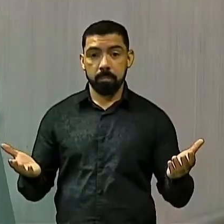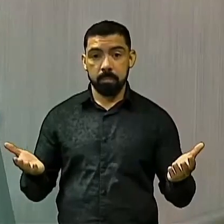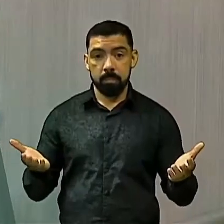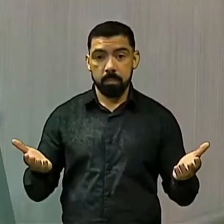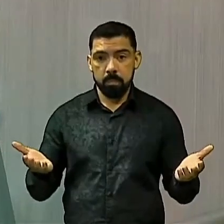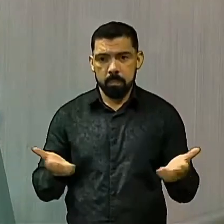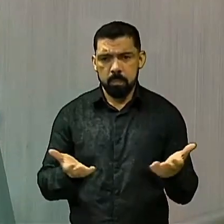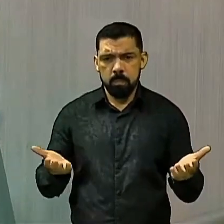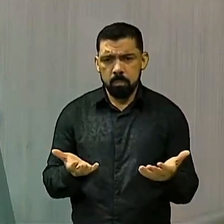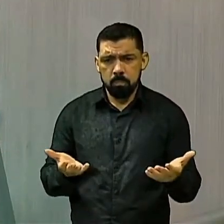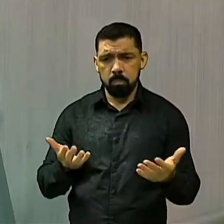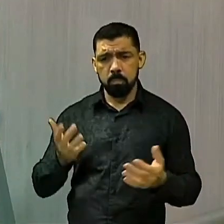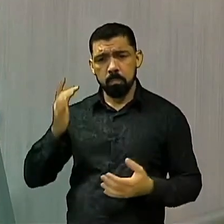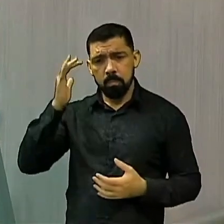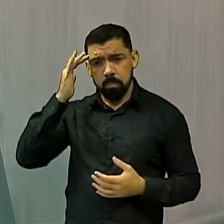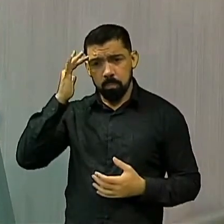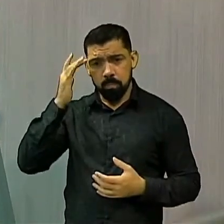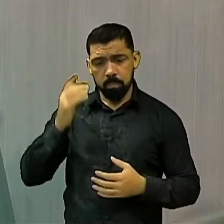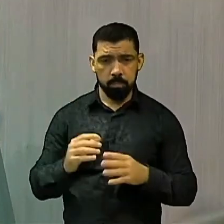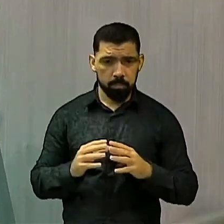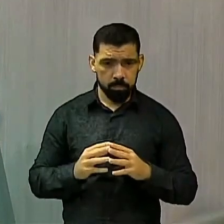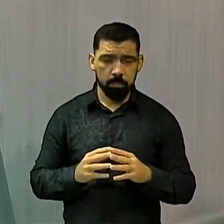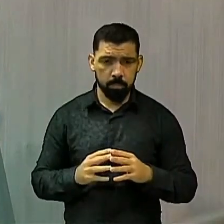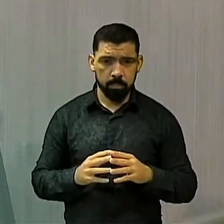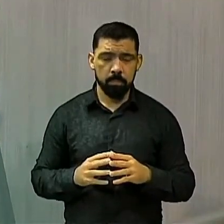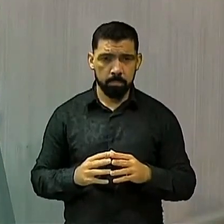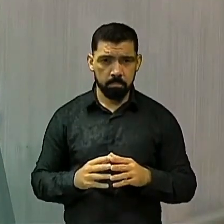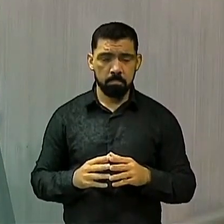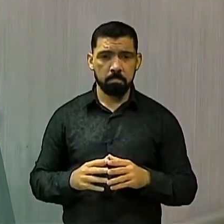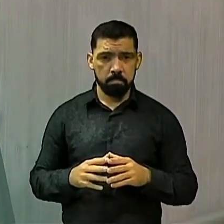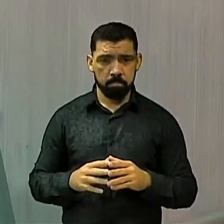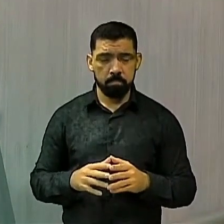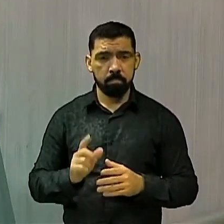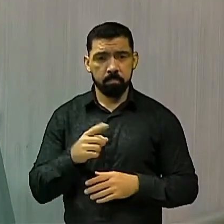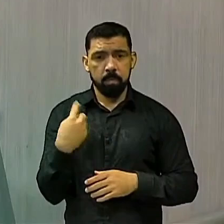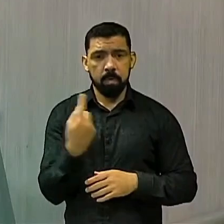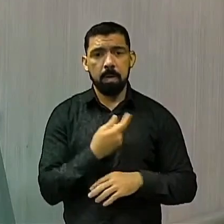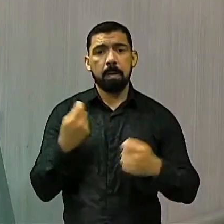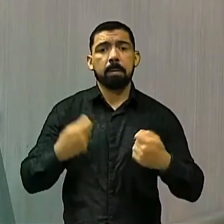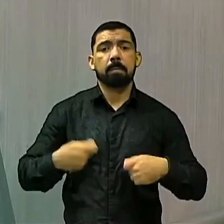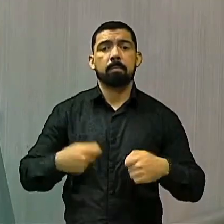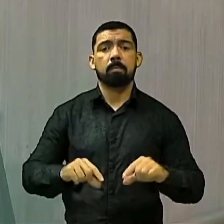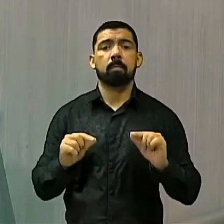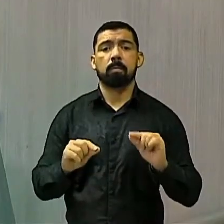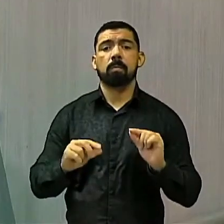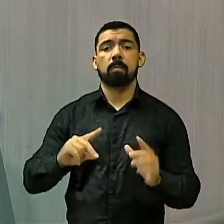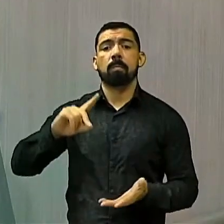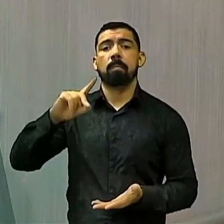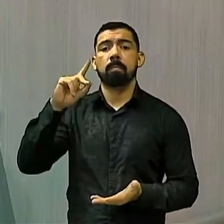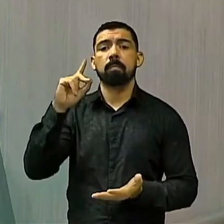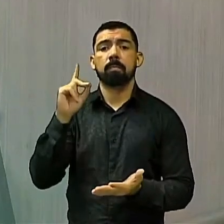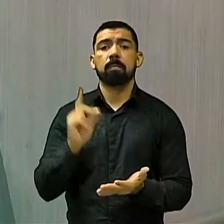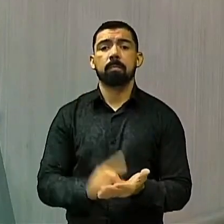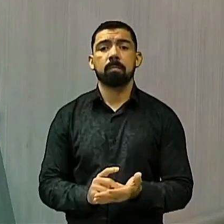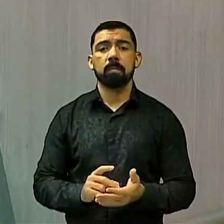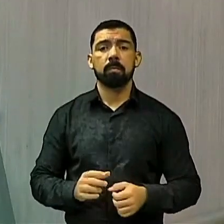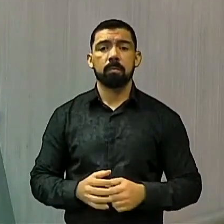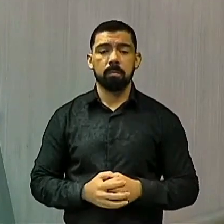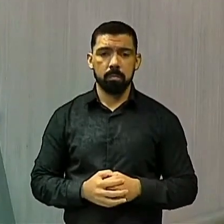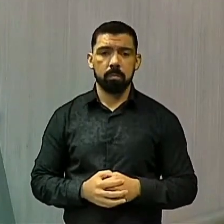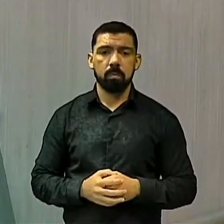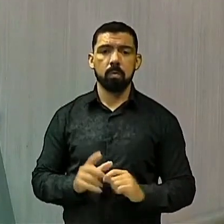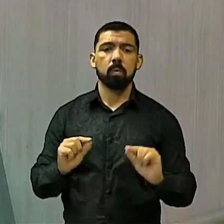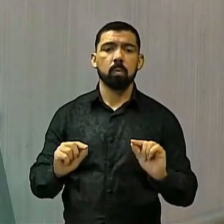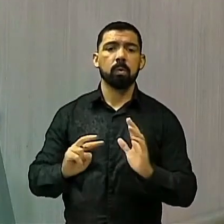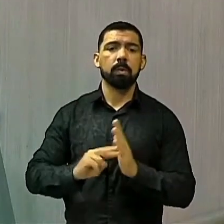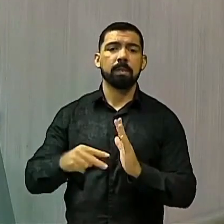Talvez a gente precise colocar de fato o